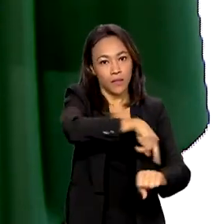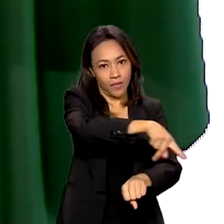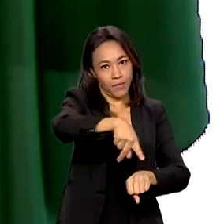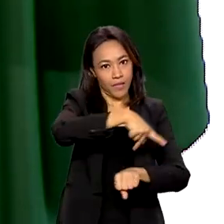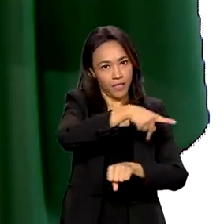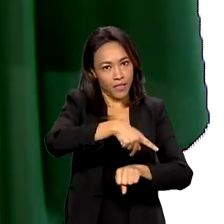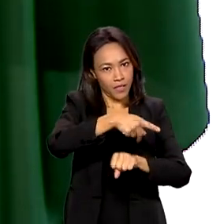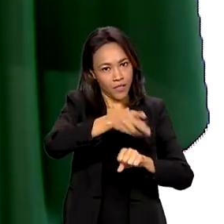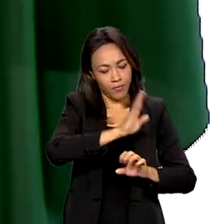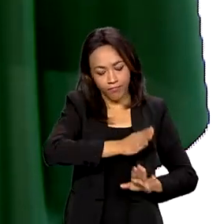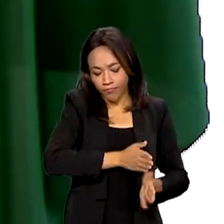definitivamente.